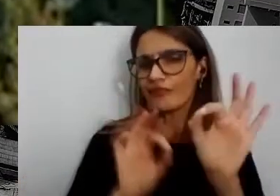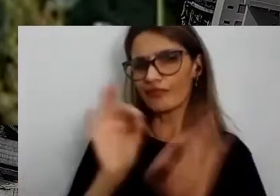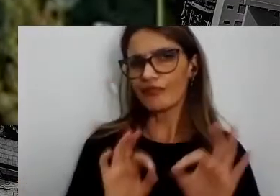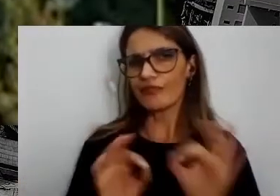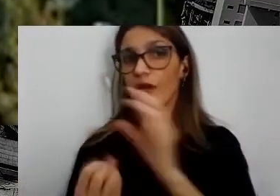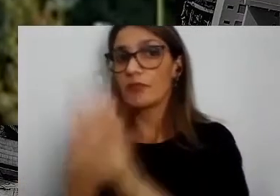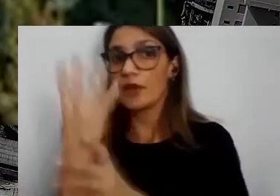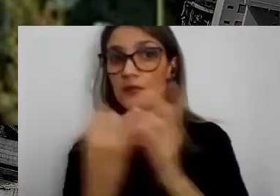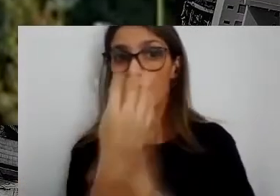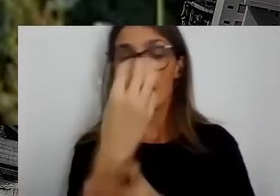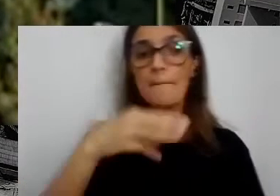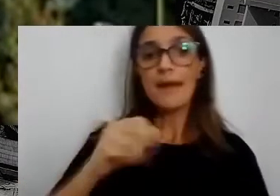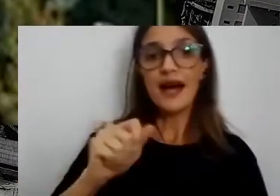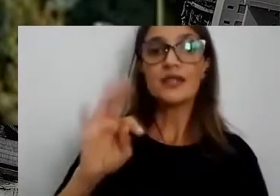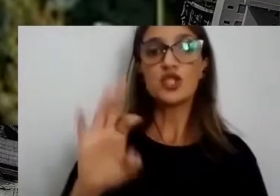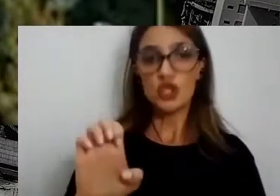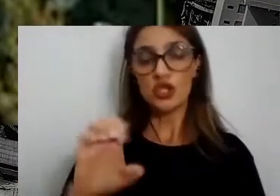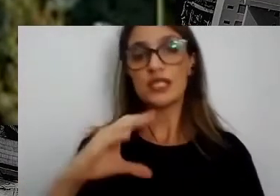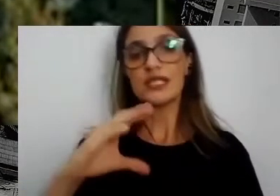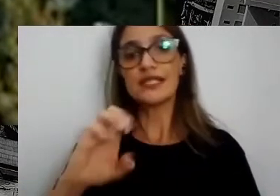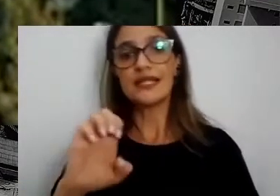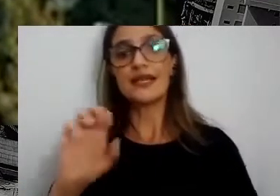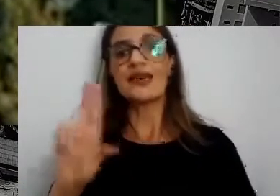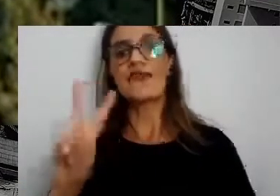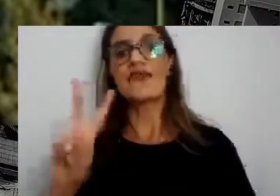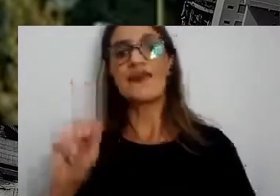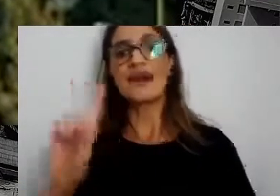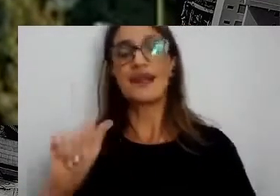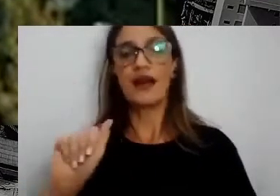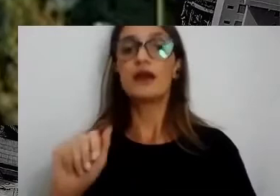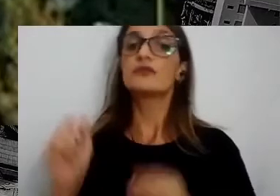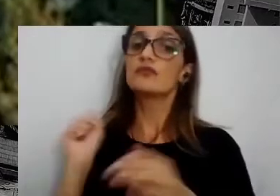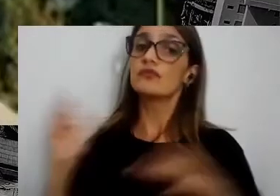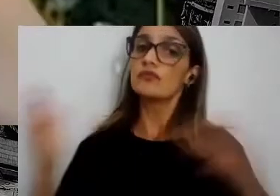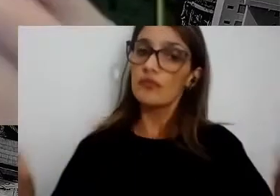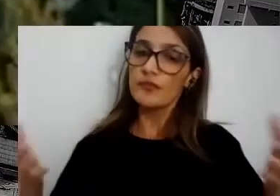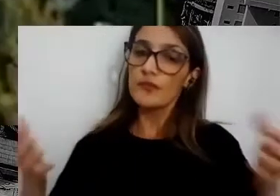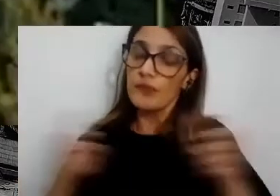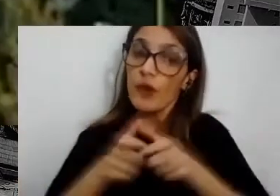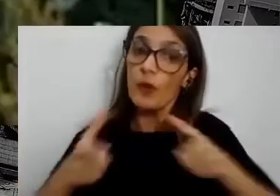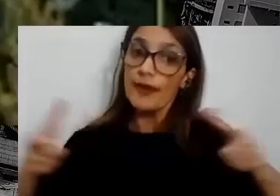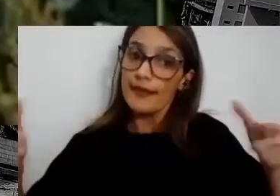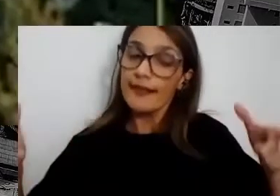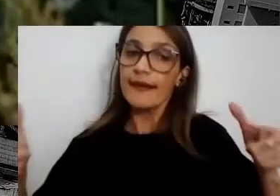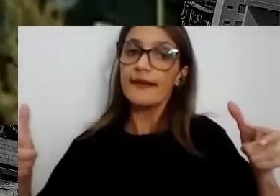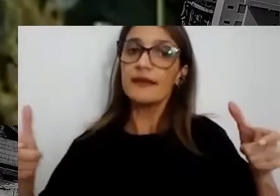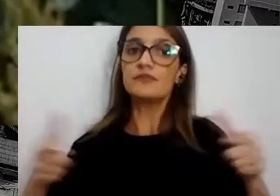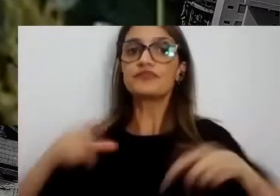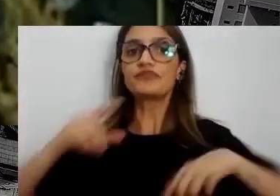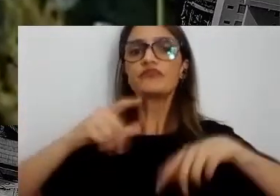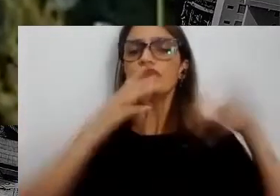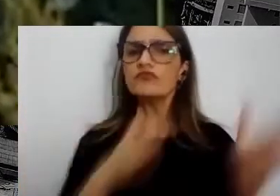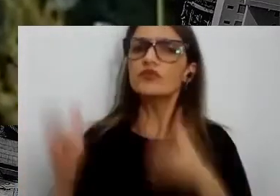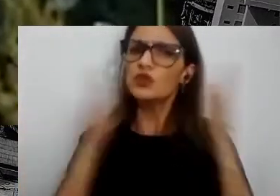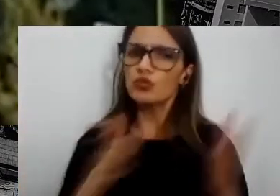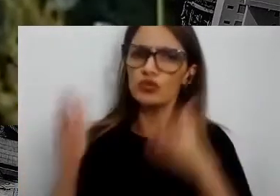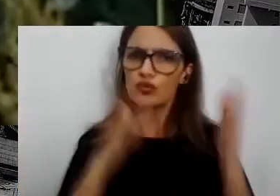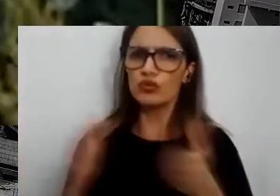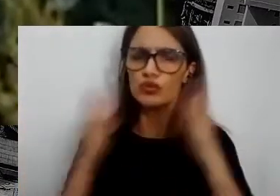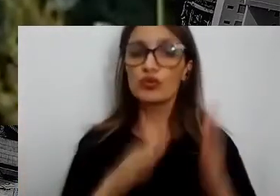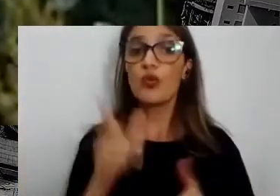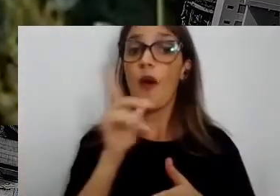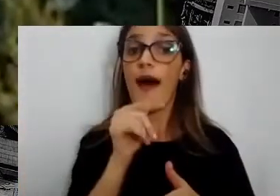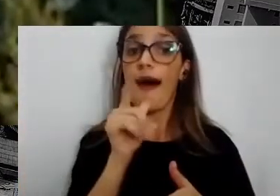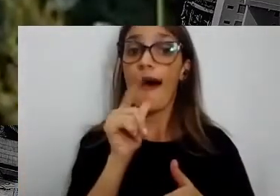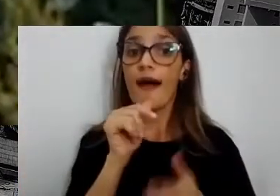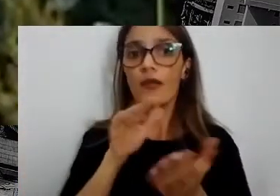de cevada, com agricultores procurando aumentar a produtividade no cultivo para reduzir o consumo de água. E também